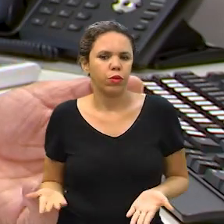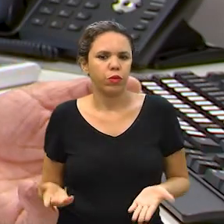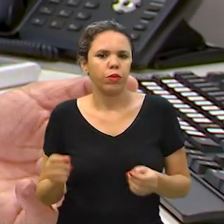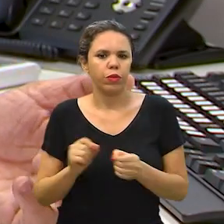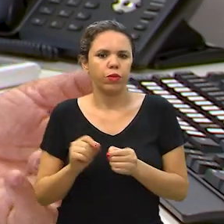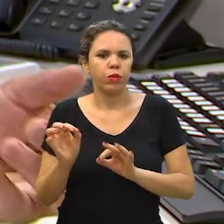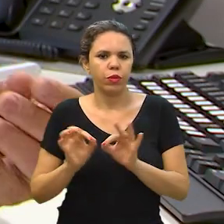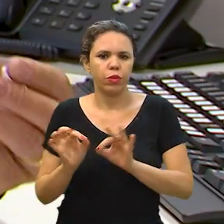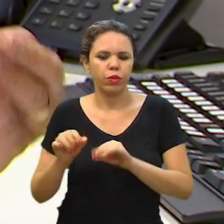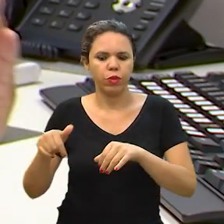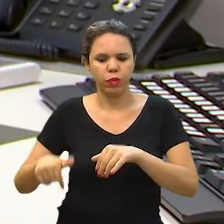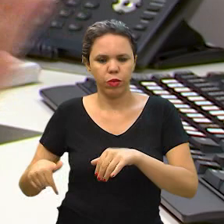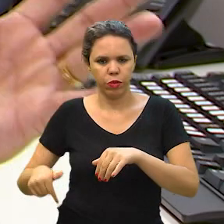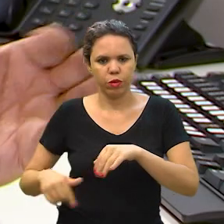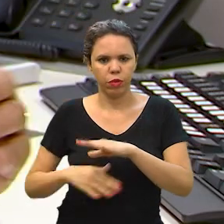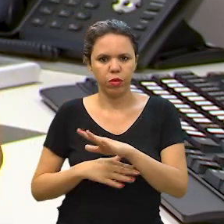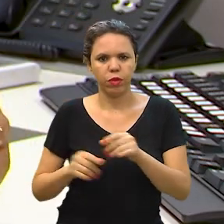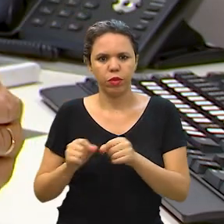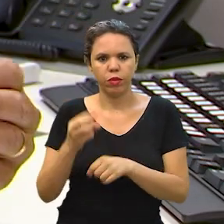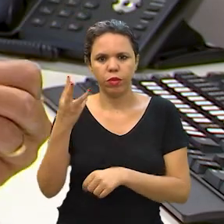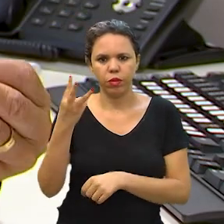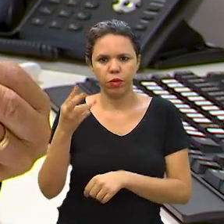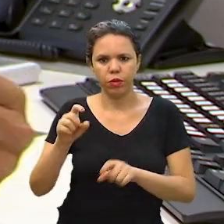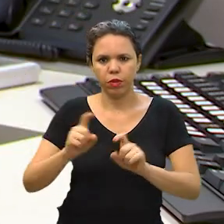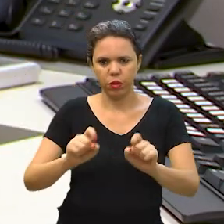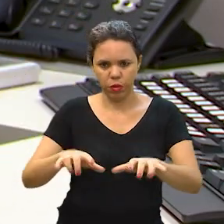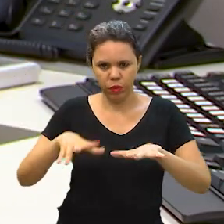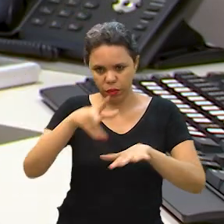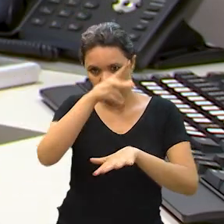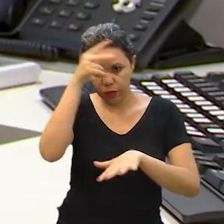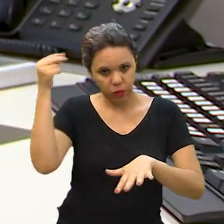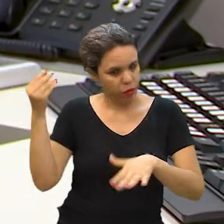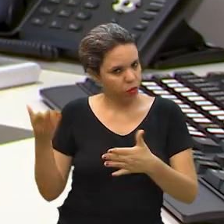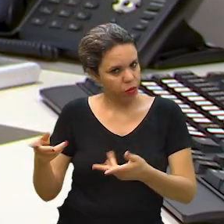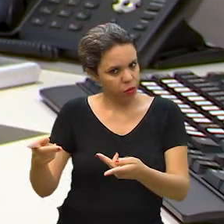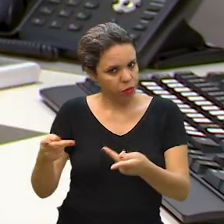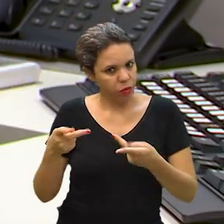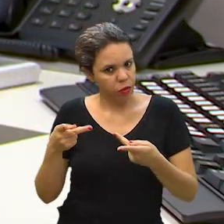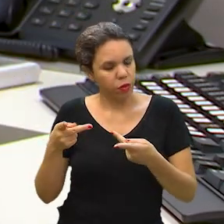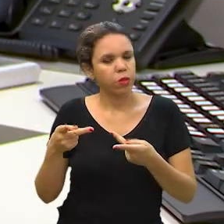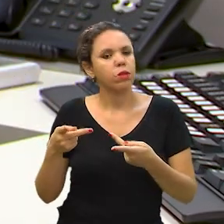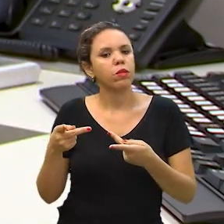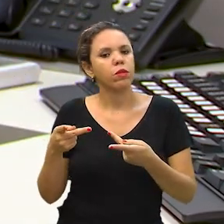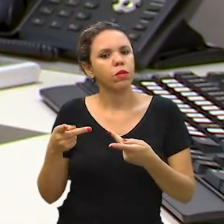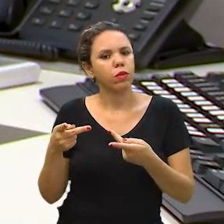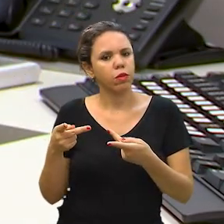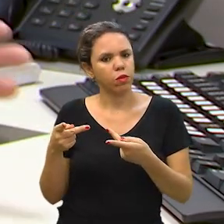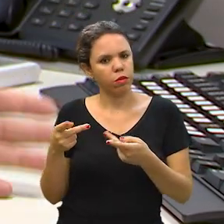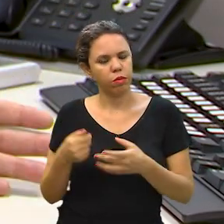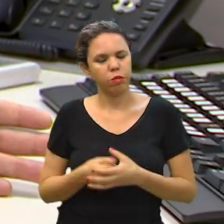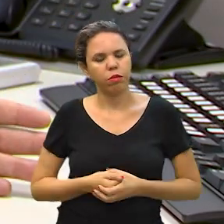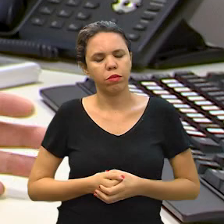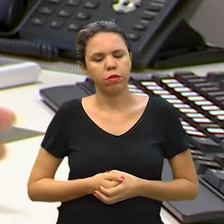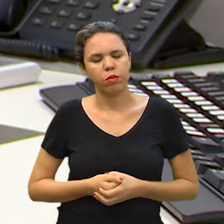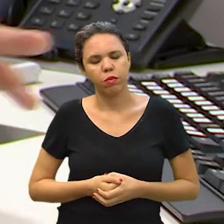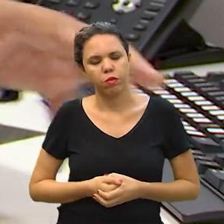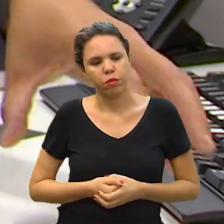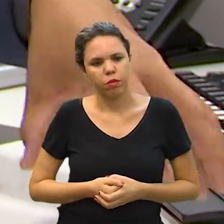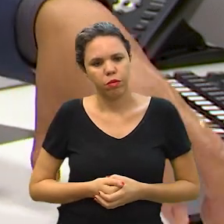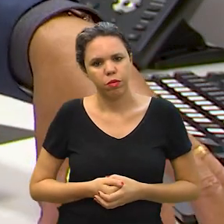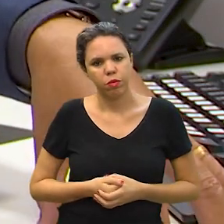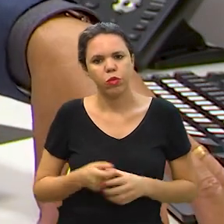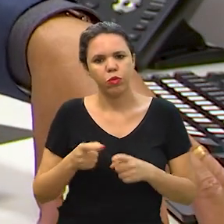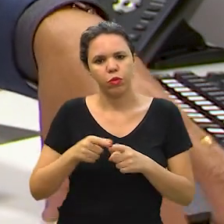da Câmara. Fizemos, aqui na casa, fizemos três audiências públicas, chamando, inclusive, os